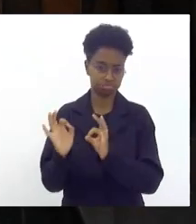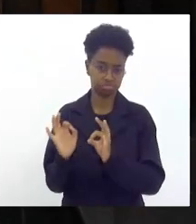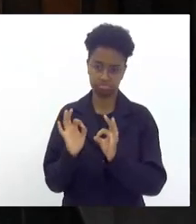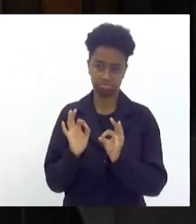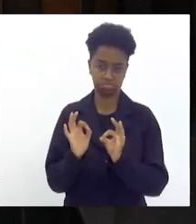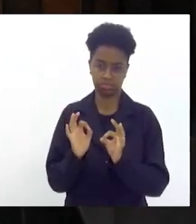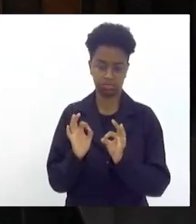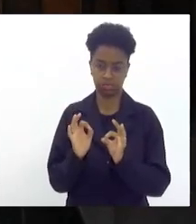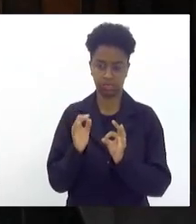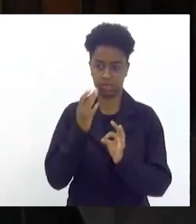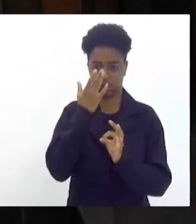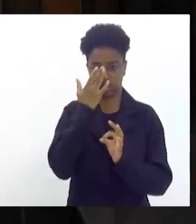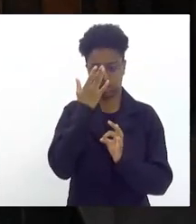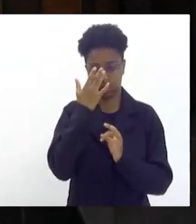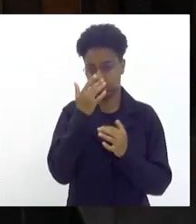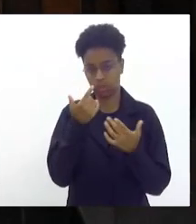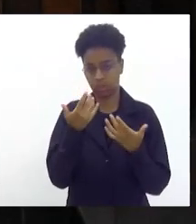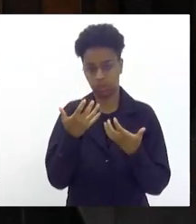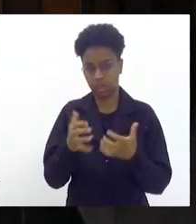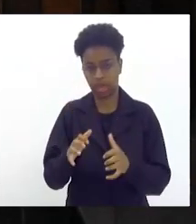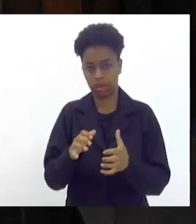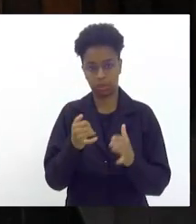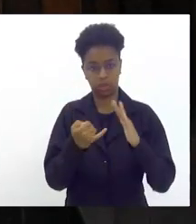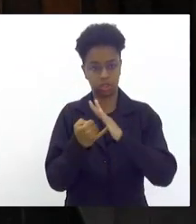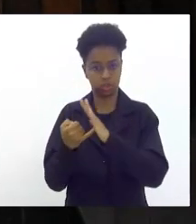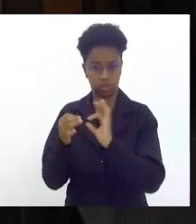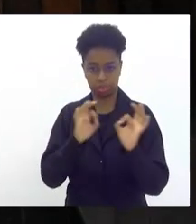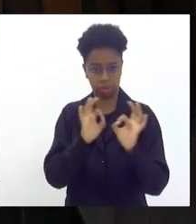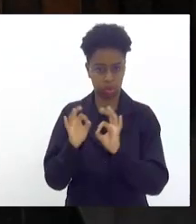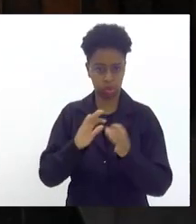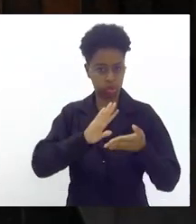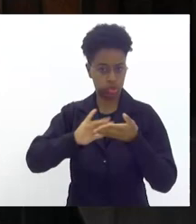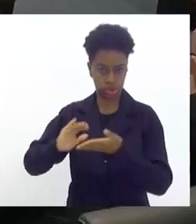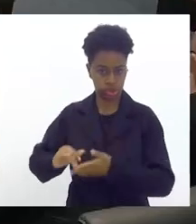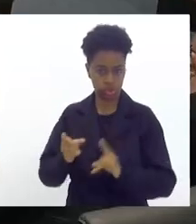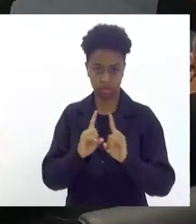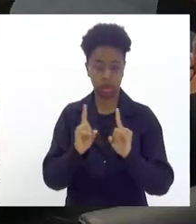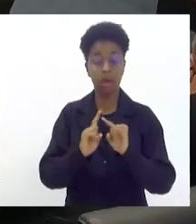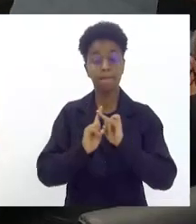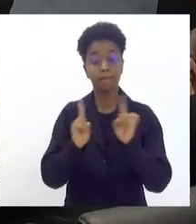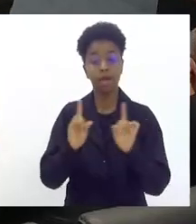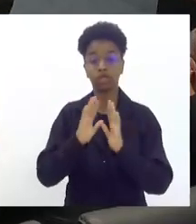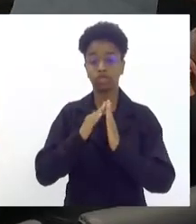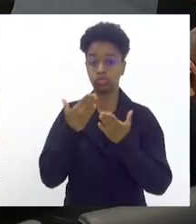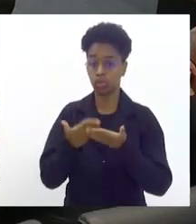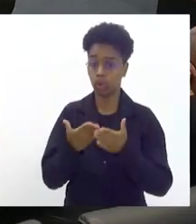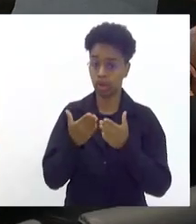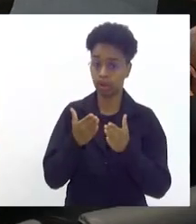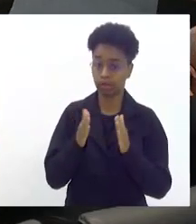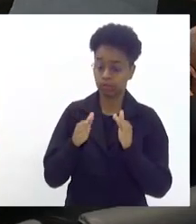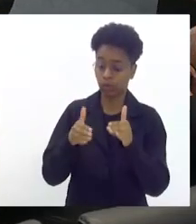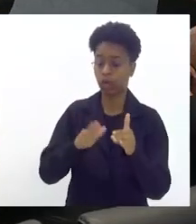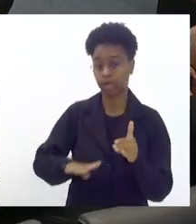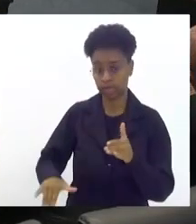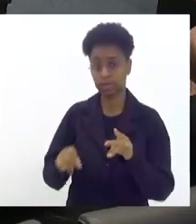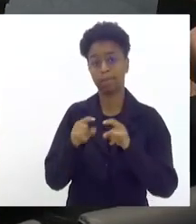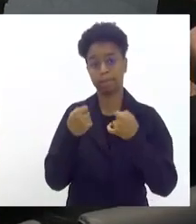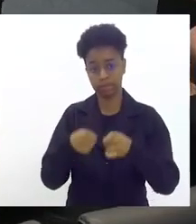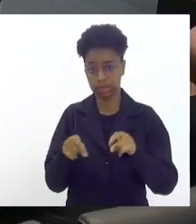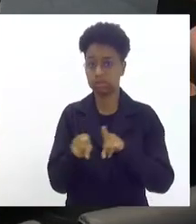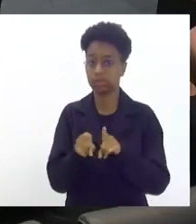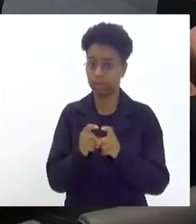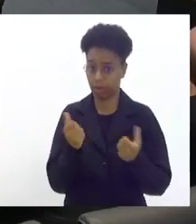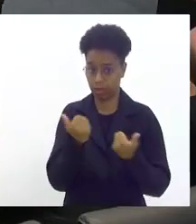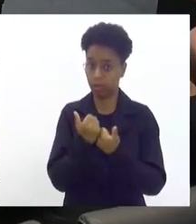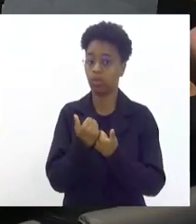de nenhuma instituição que foi egraciada mas as escolas e precisam e as escolas